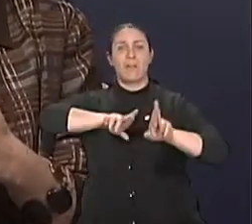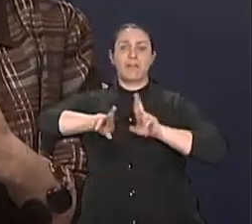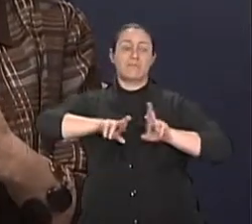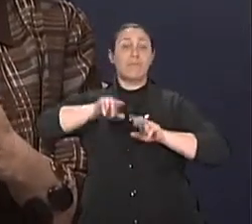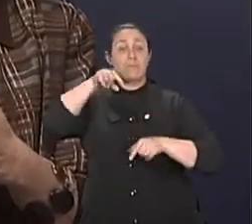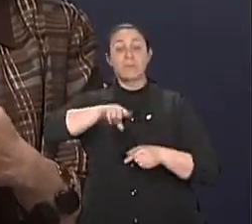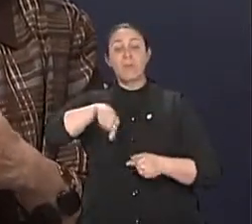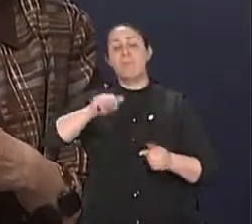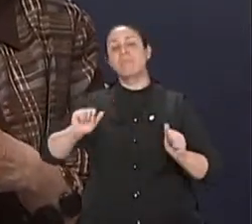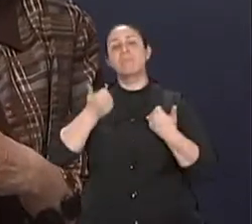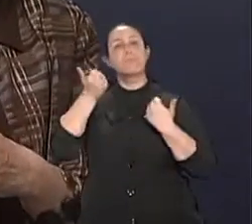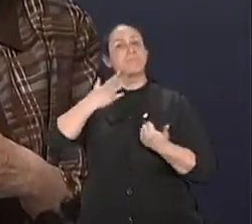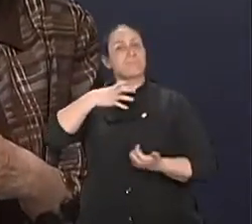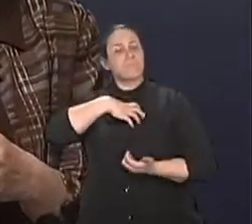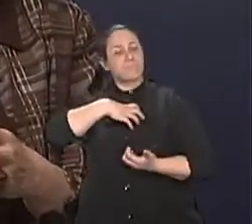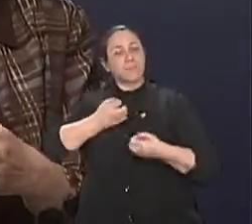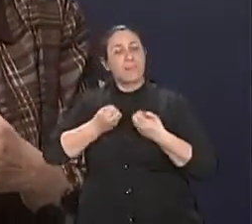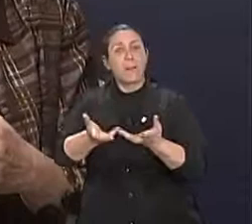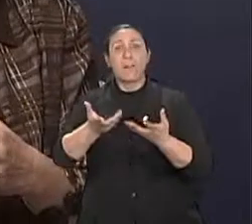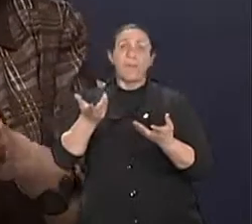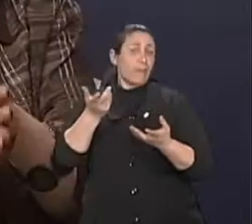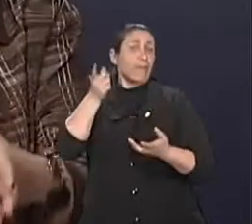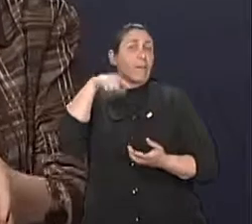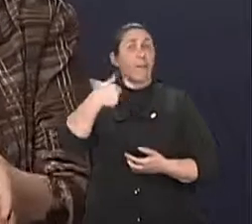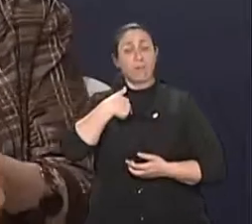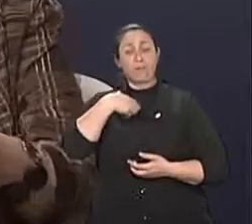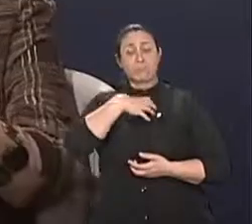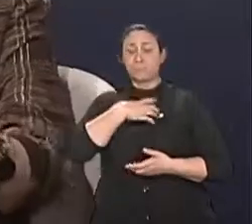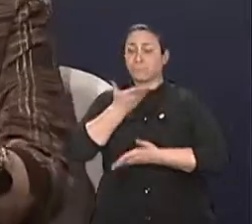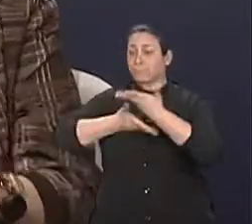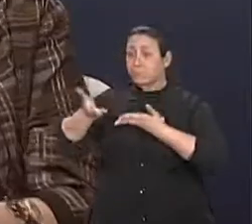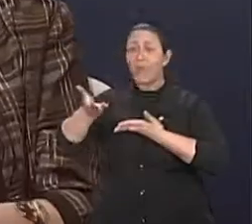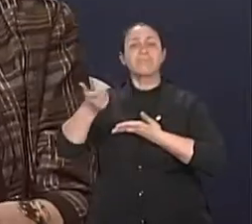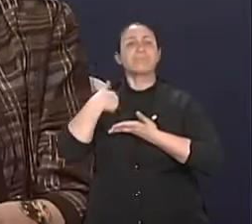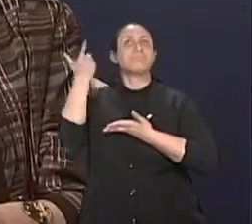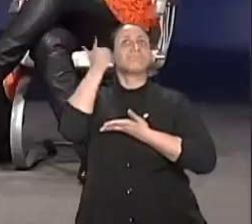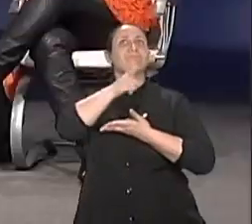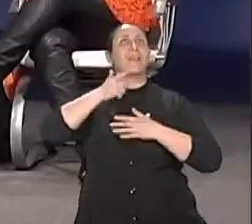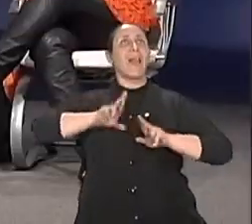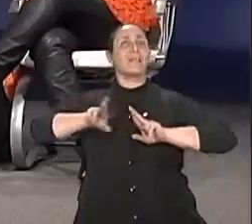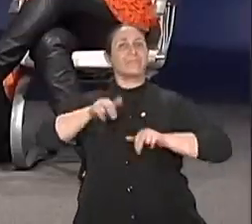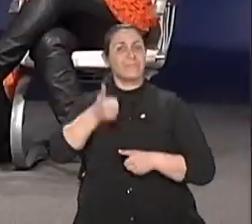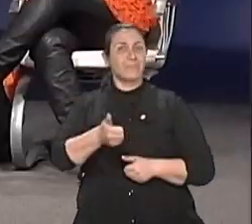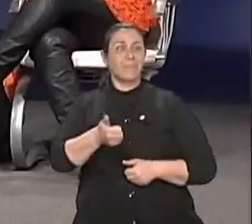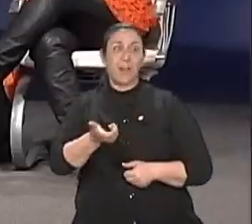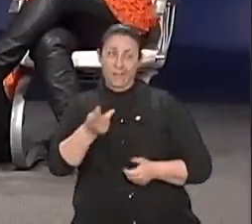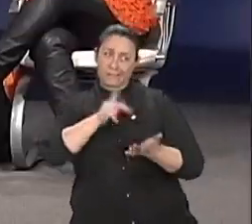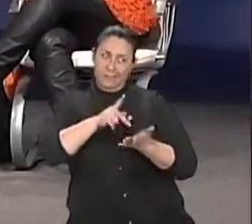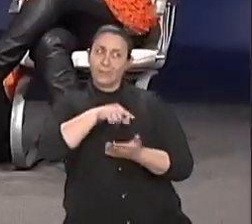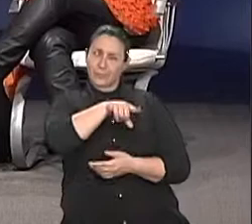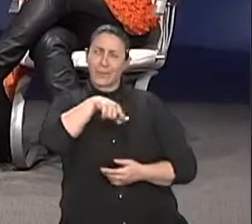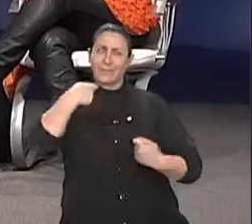pra ter um investimento na relação a dois. Isso é pra gente corajosa, não é pra gente